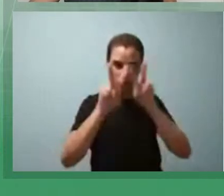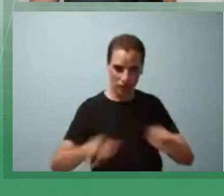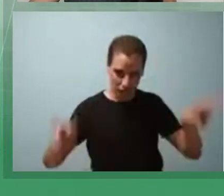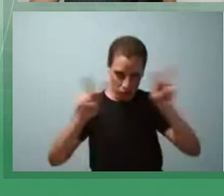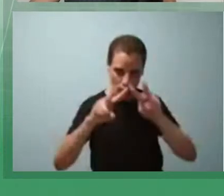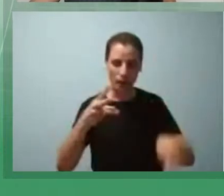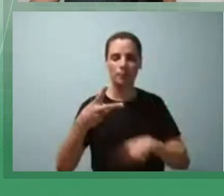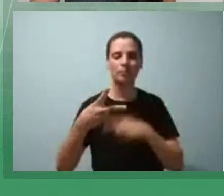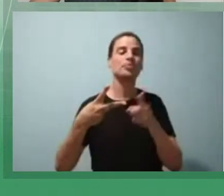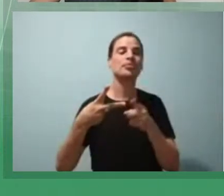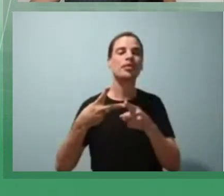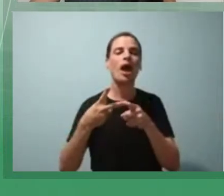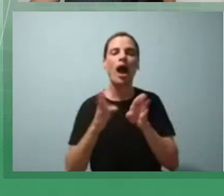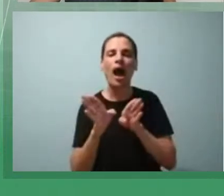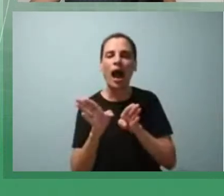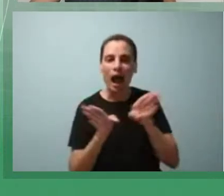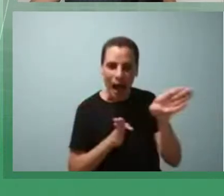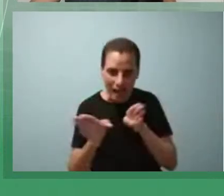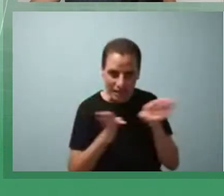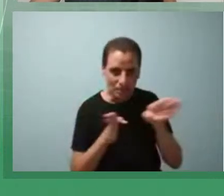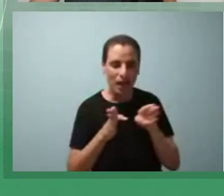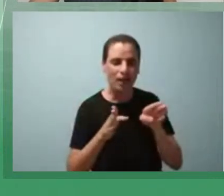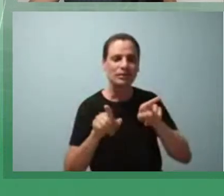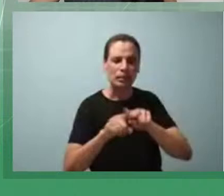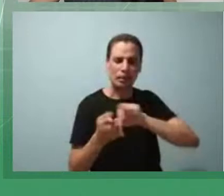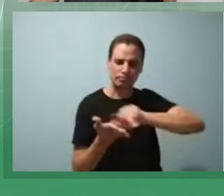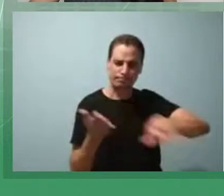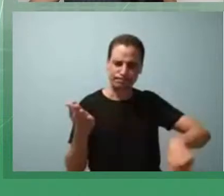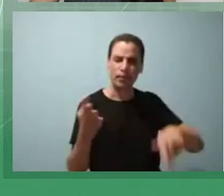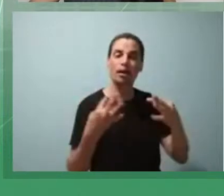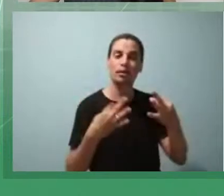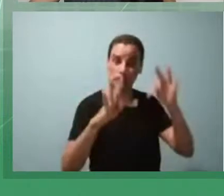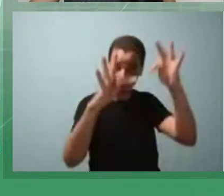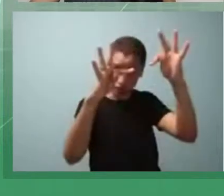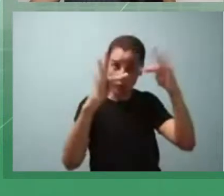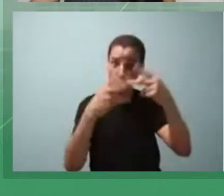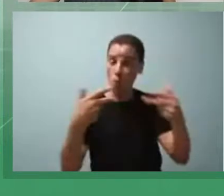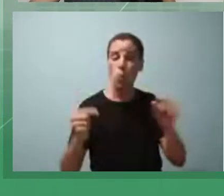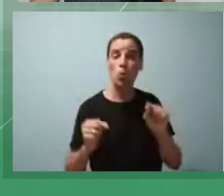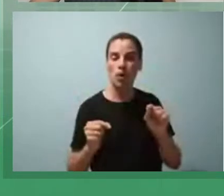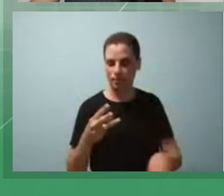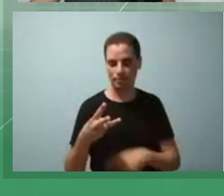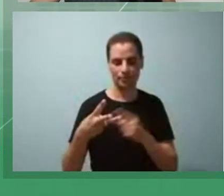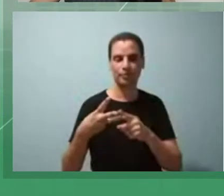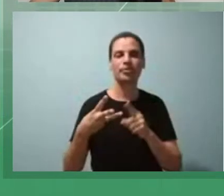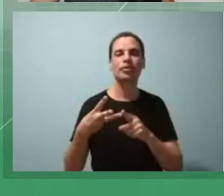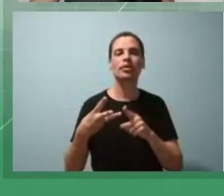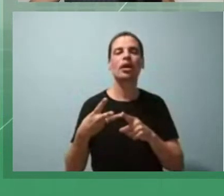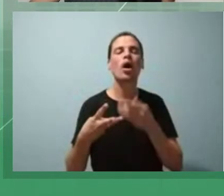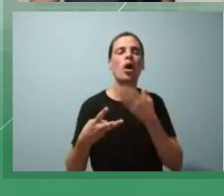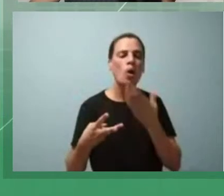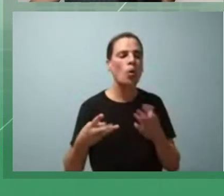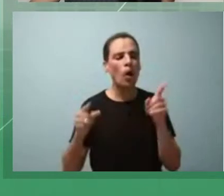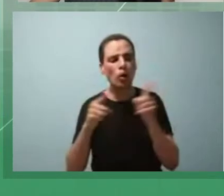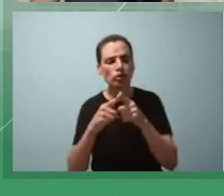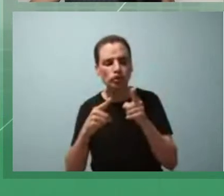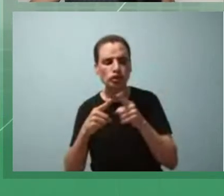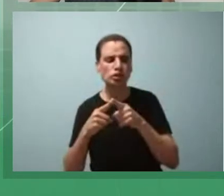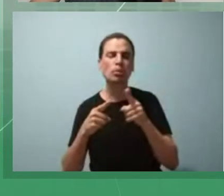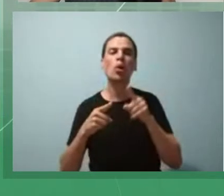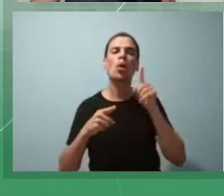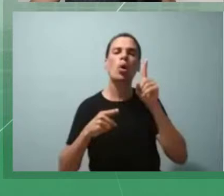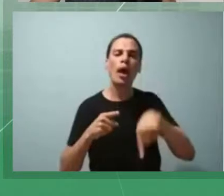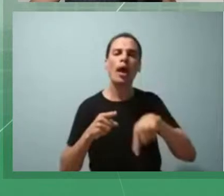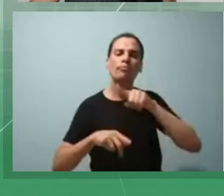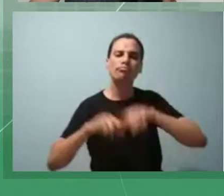acessibilidade no uso de ferramentas digitais e identificar recursos utilizados no ensino remoto para a inclusão do